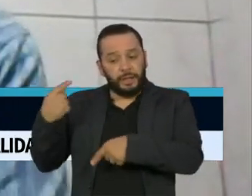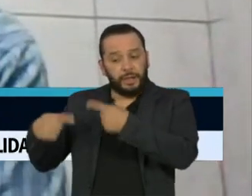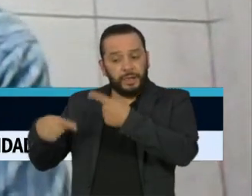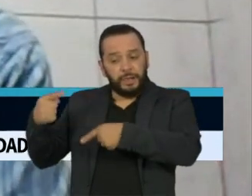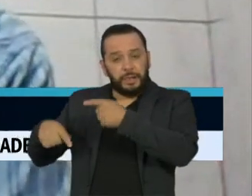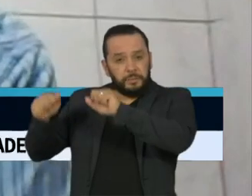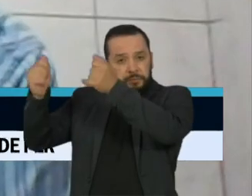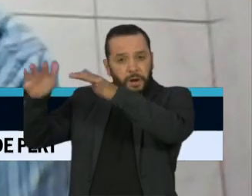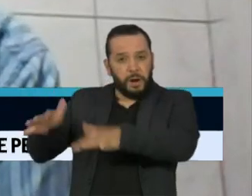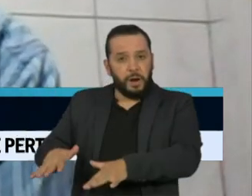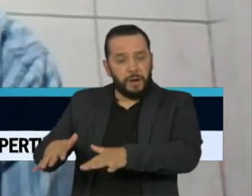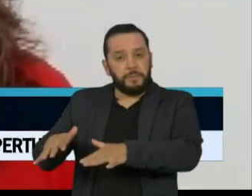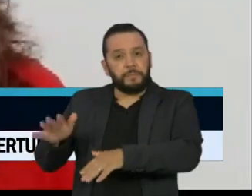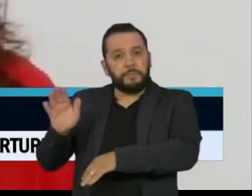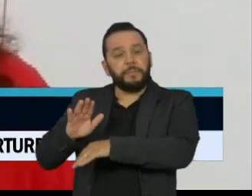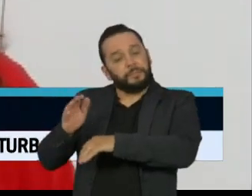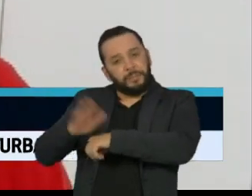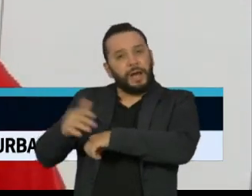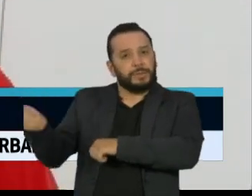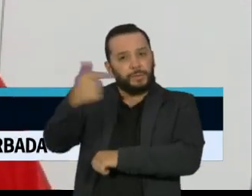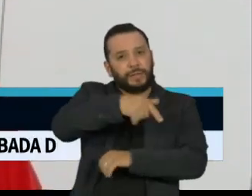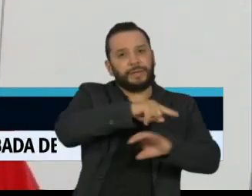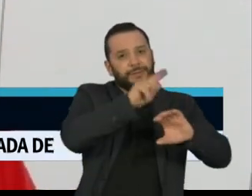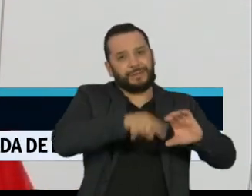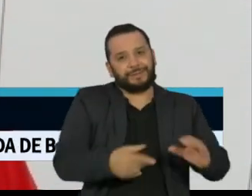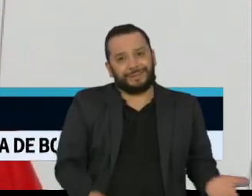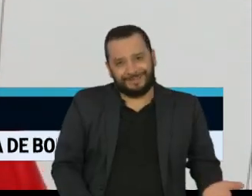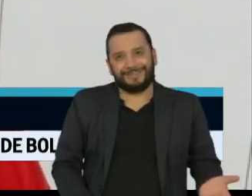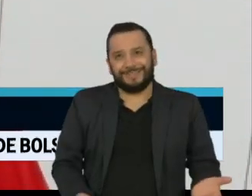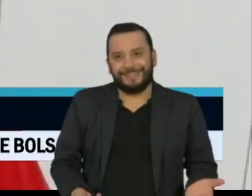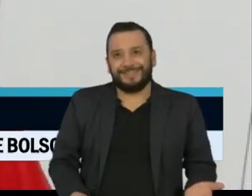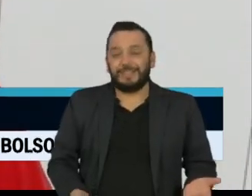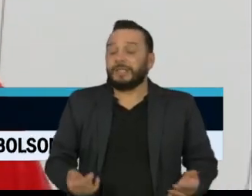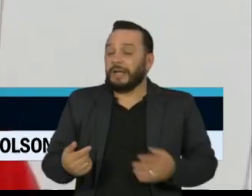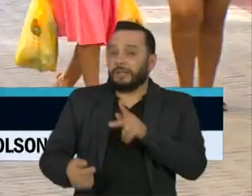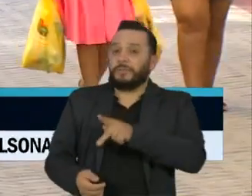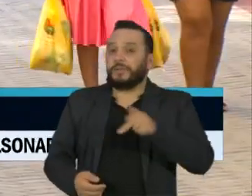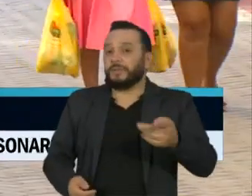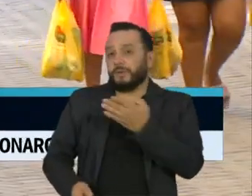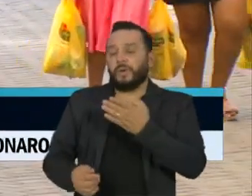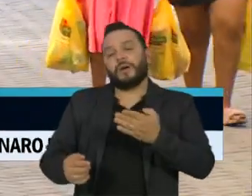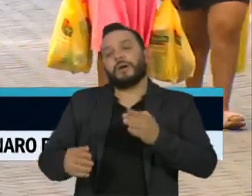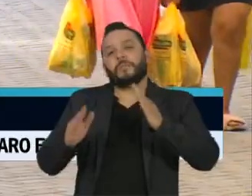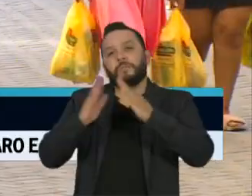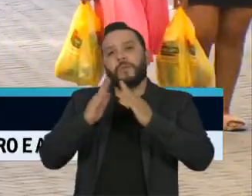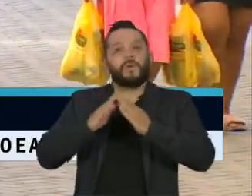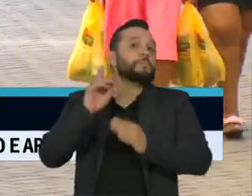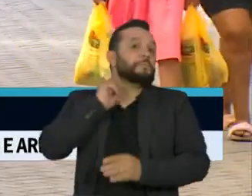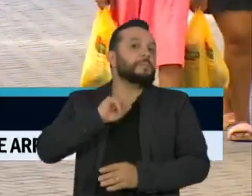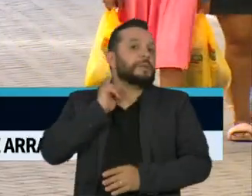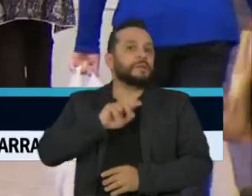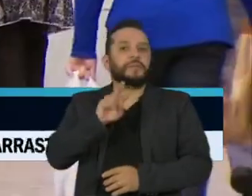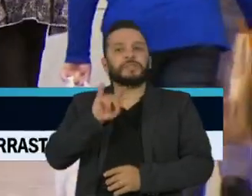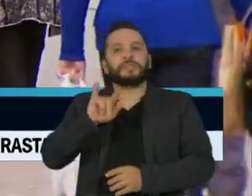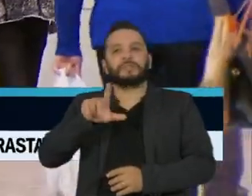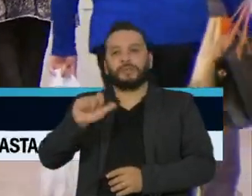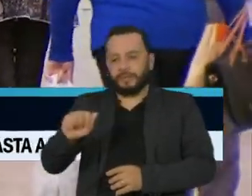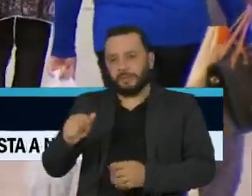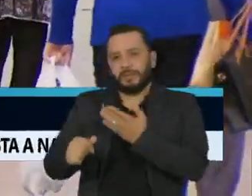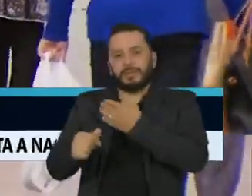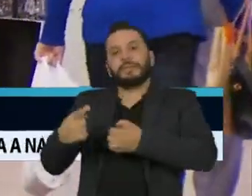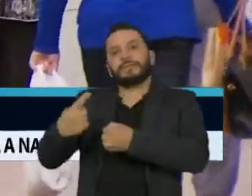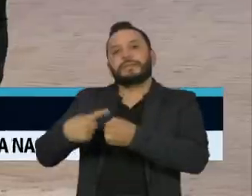catástrofes do que as respostas científicas. É o que percebe esta professora que mora em Varginha, no sul de Minas Gerais, cidade onde